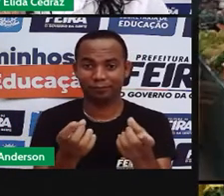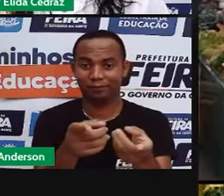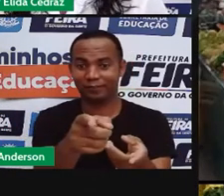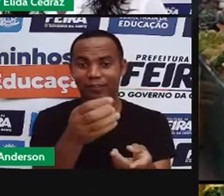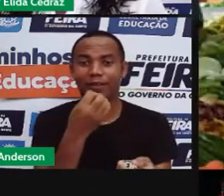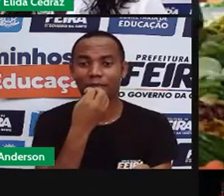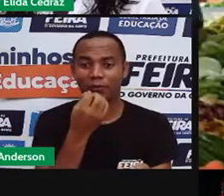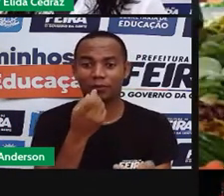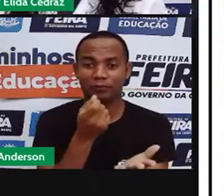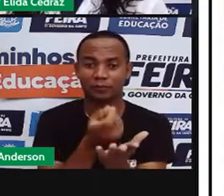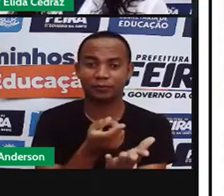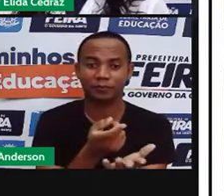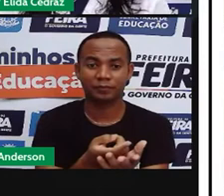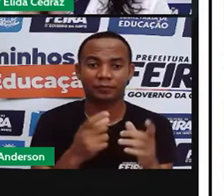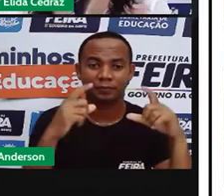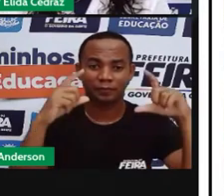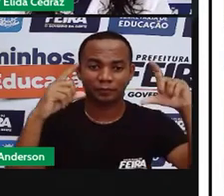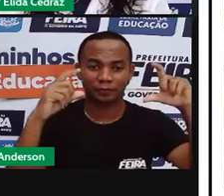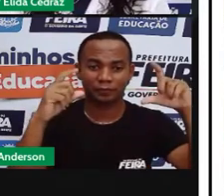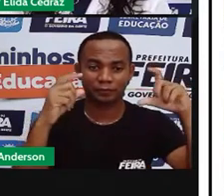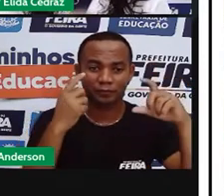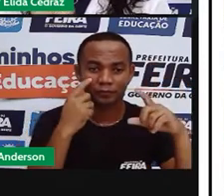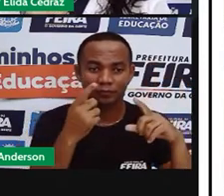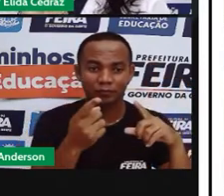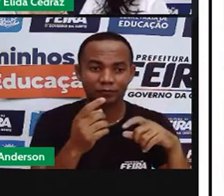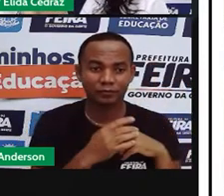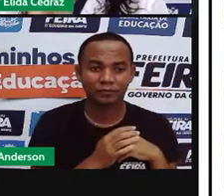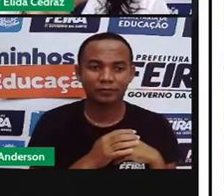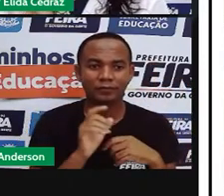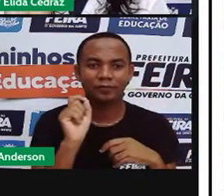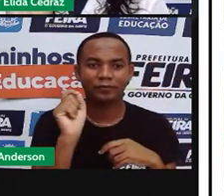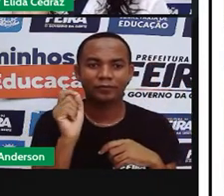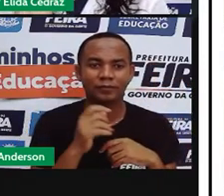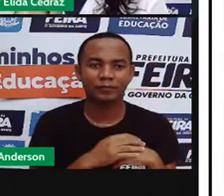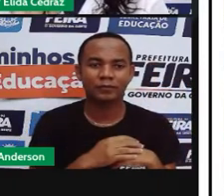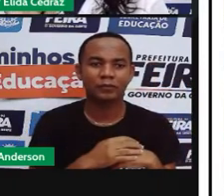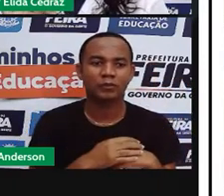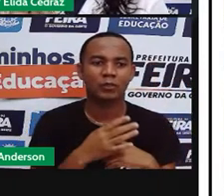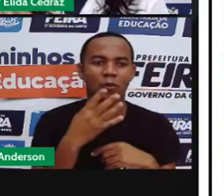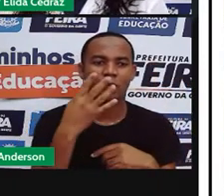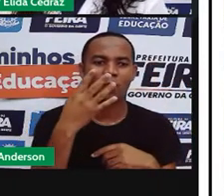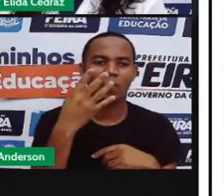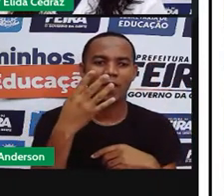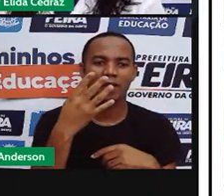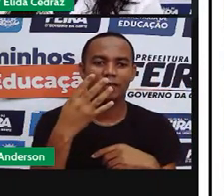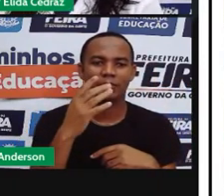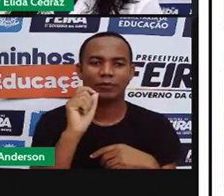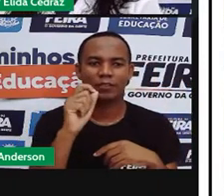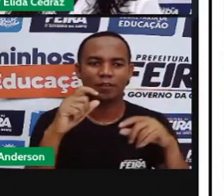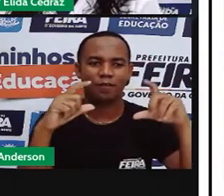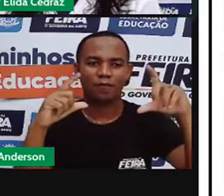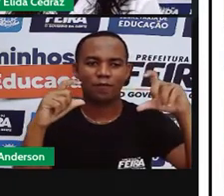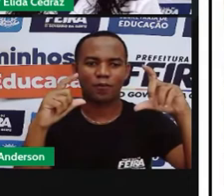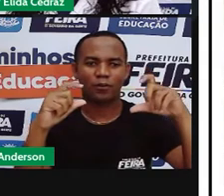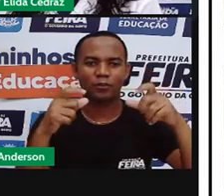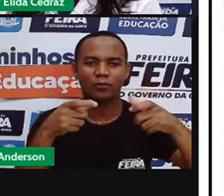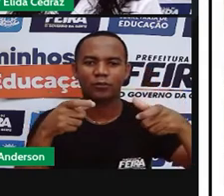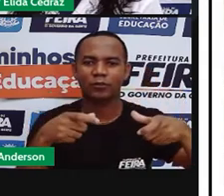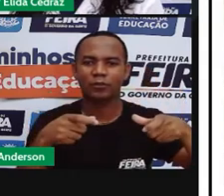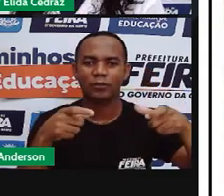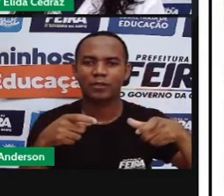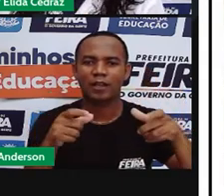Então, essa foto aqui, essa imagem, com quatro fotos coladinhas, é da região de